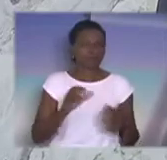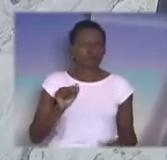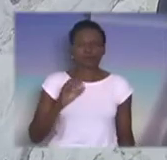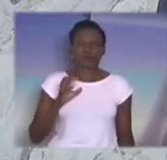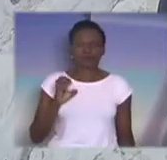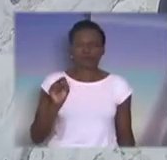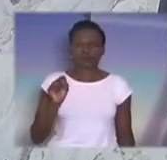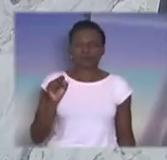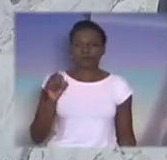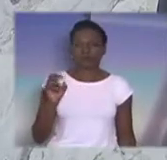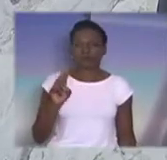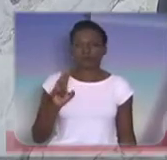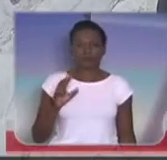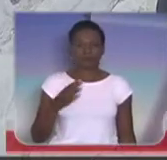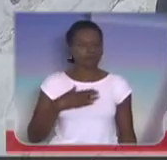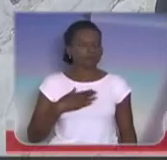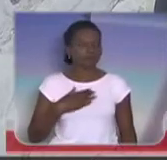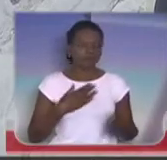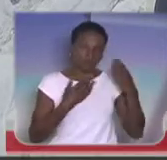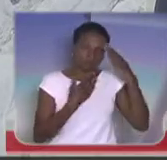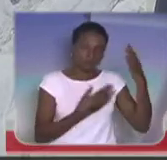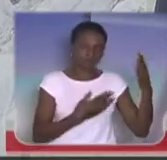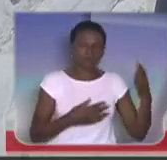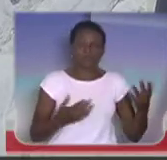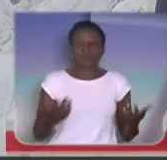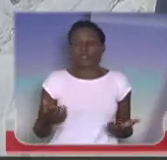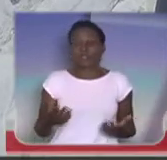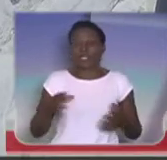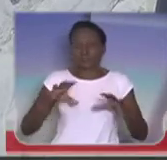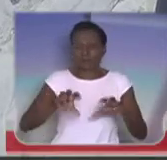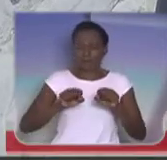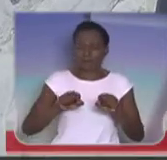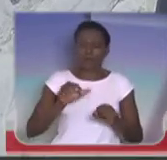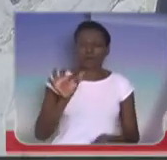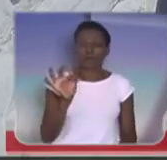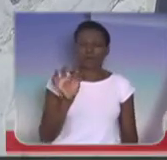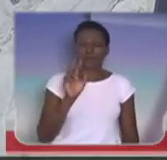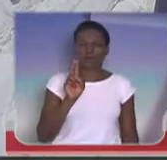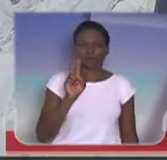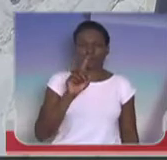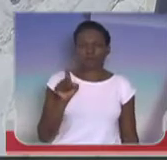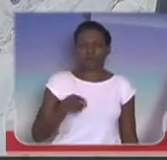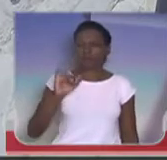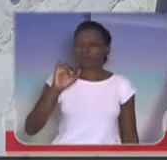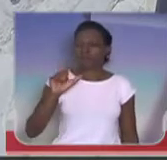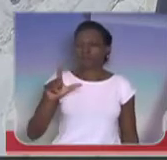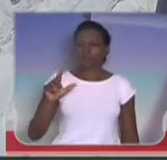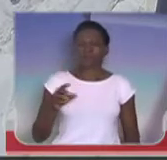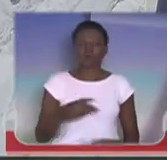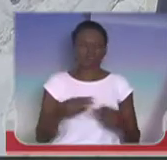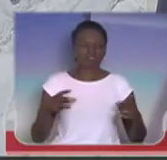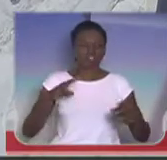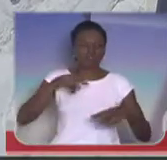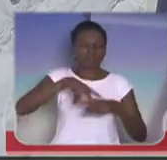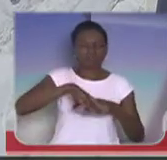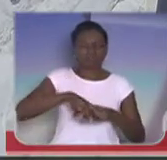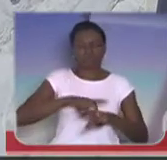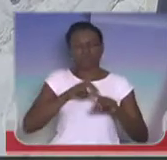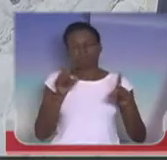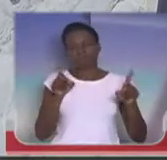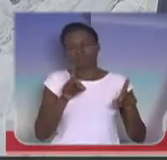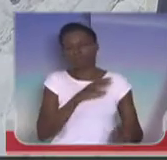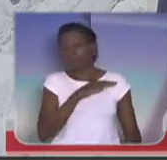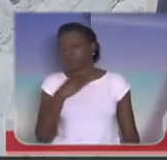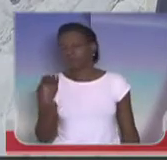acabou sendo, inclusive, apreendido fuzis, vários indivíduos foram presos, mas nós tivemos a fatalidade